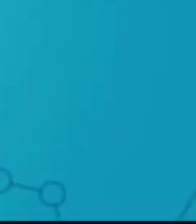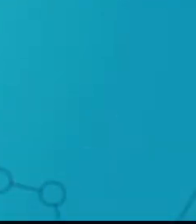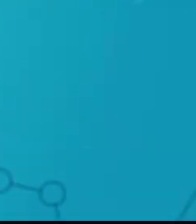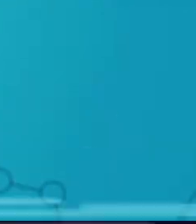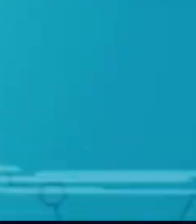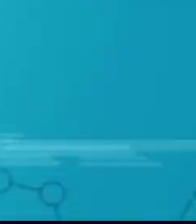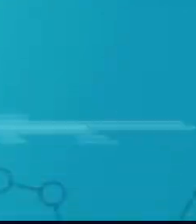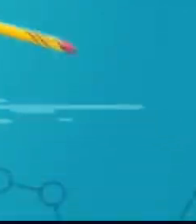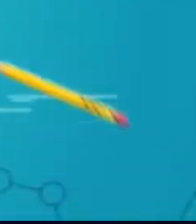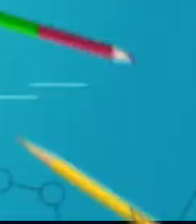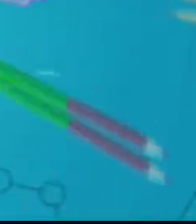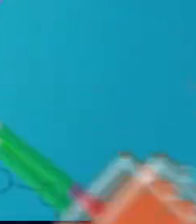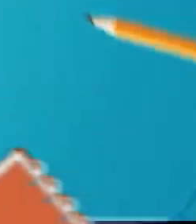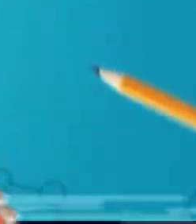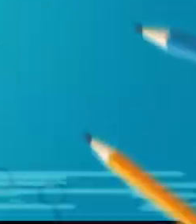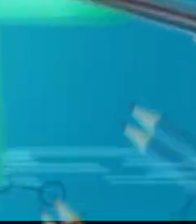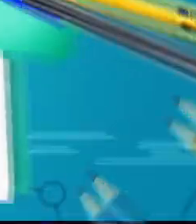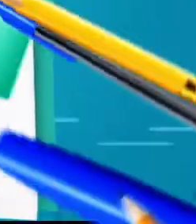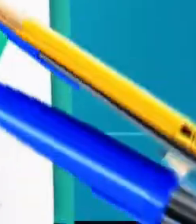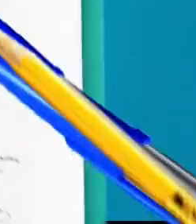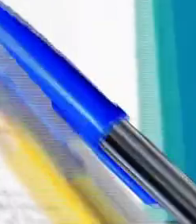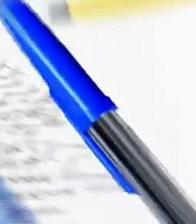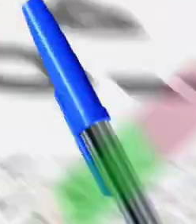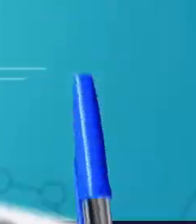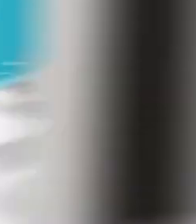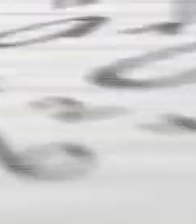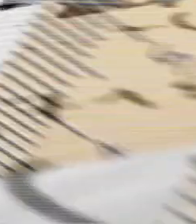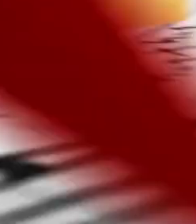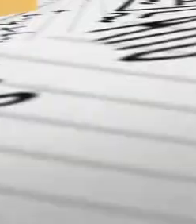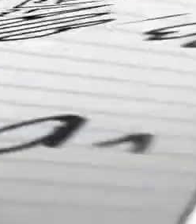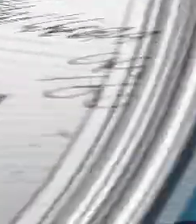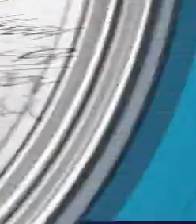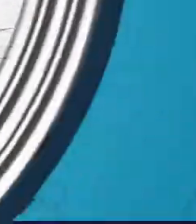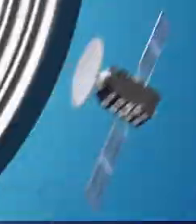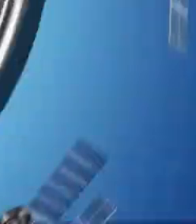Feliz Mauro e até a próxima. E Tchau!